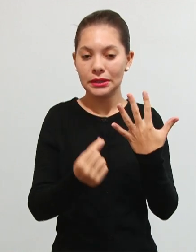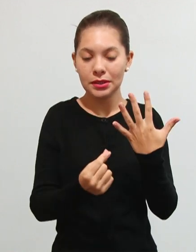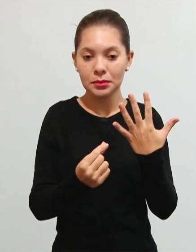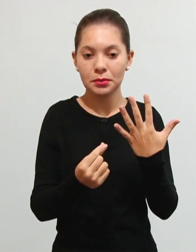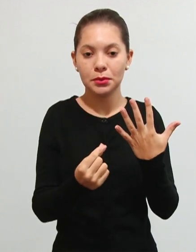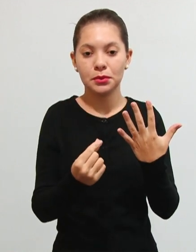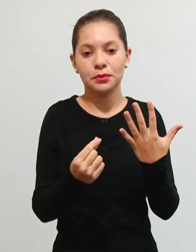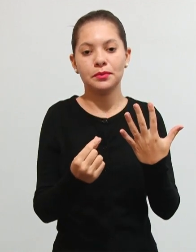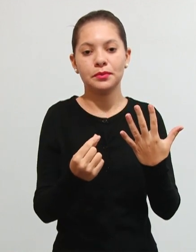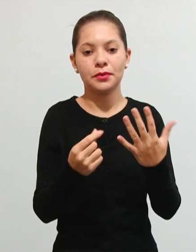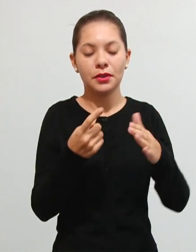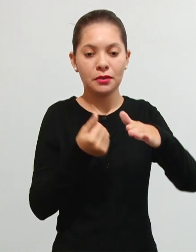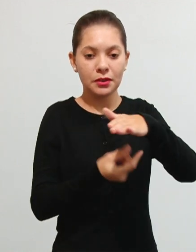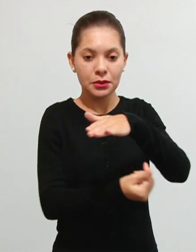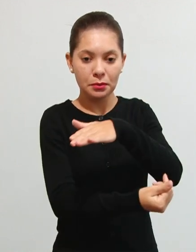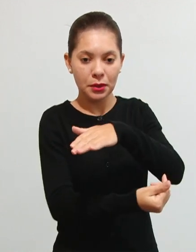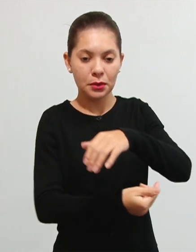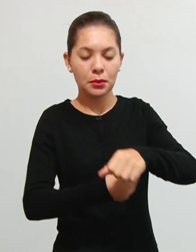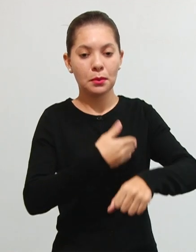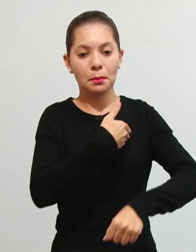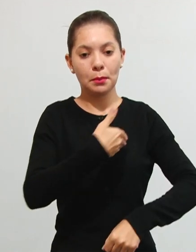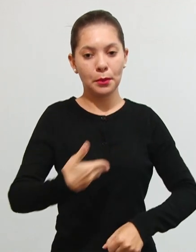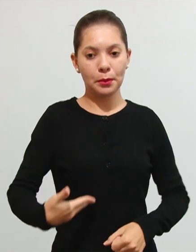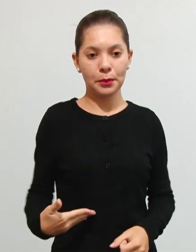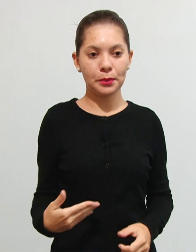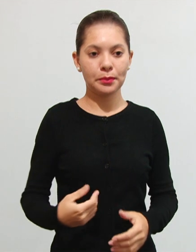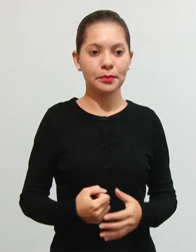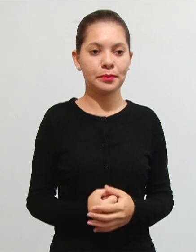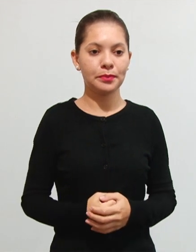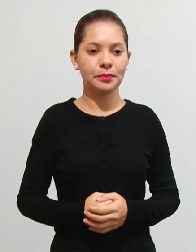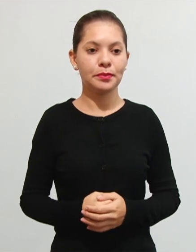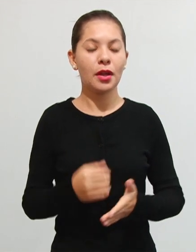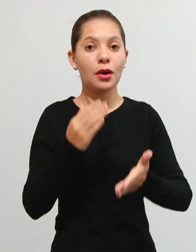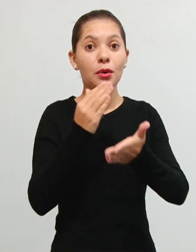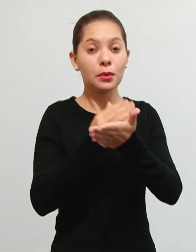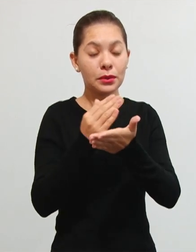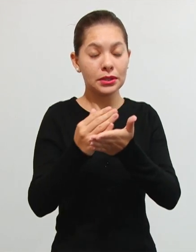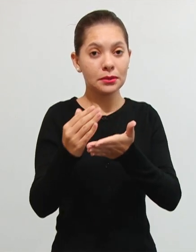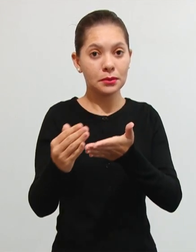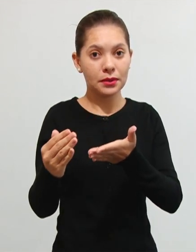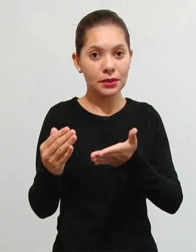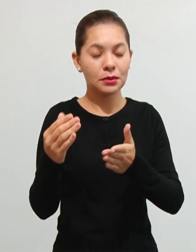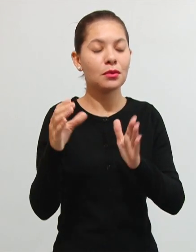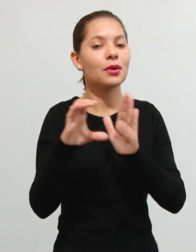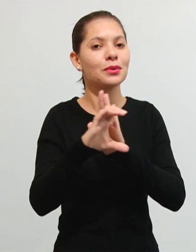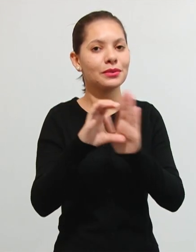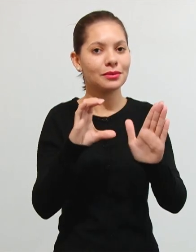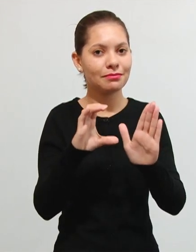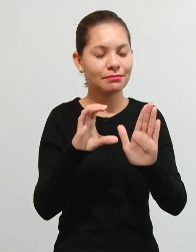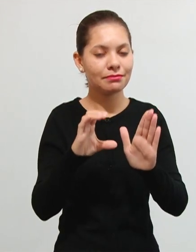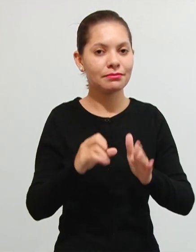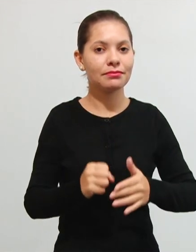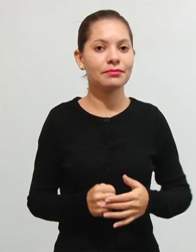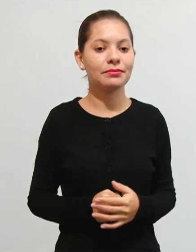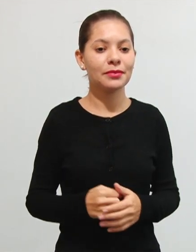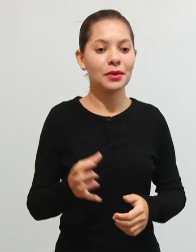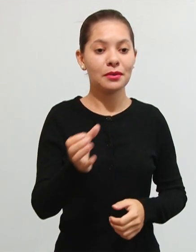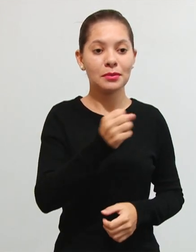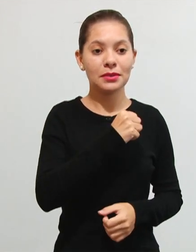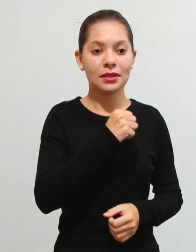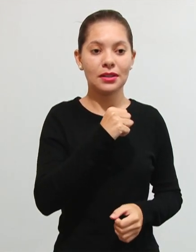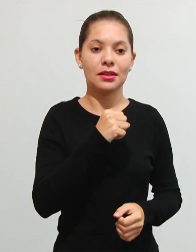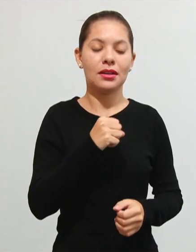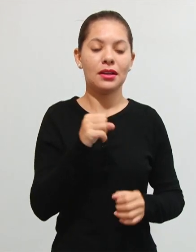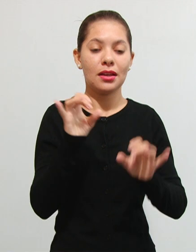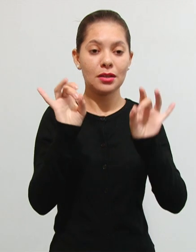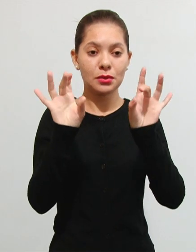anual e nonogesimal tá vamos dar continuidade aqui é o nosso conteúdo vamos lá as contribuições